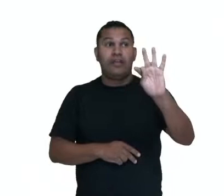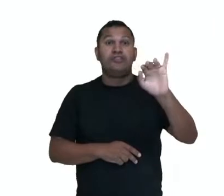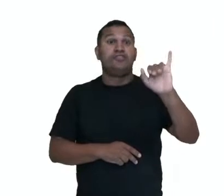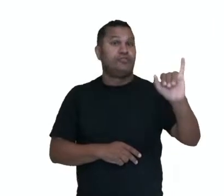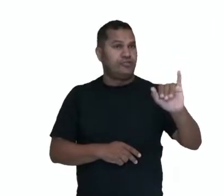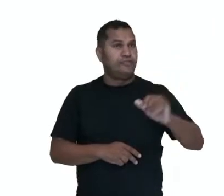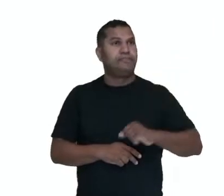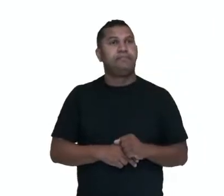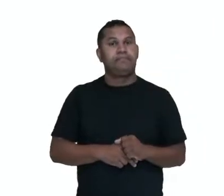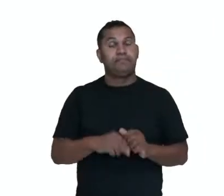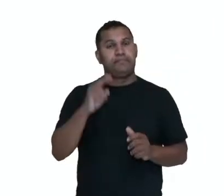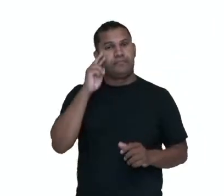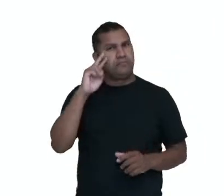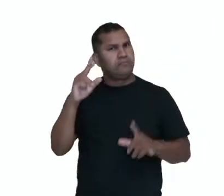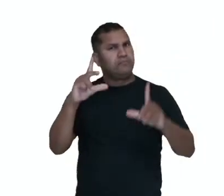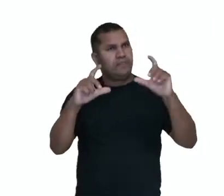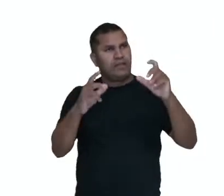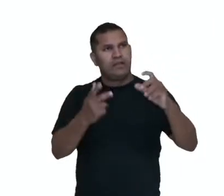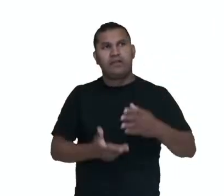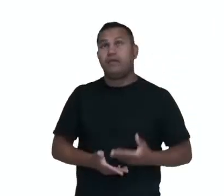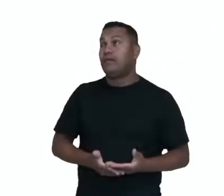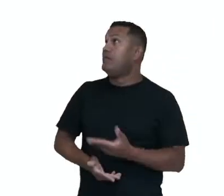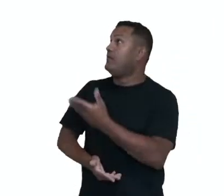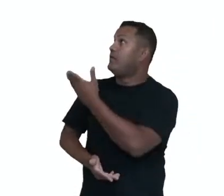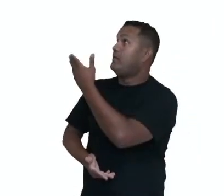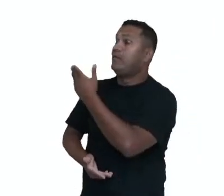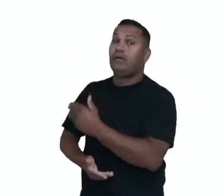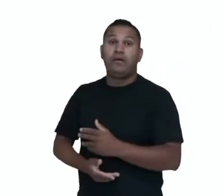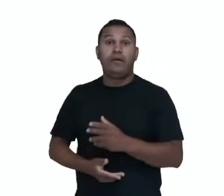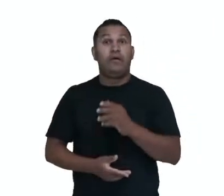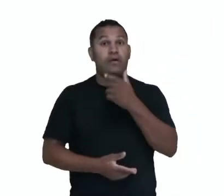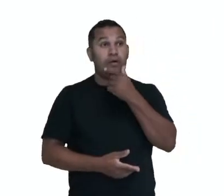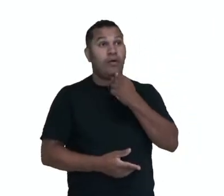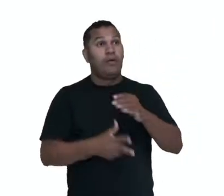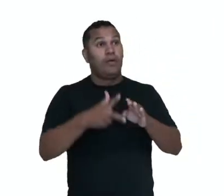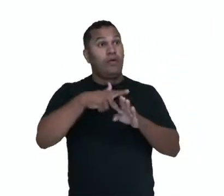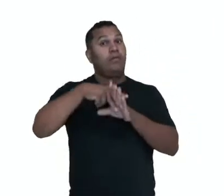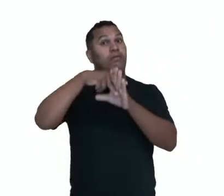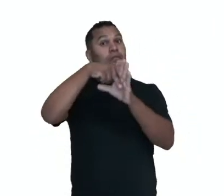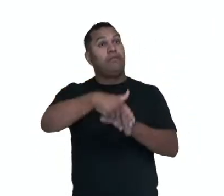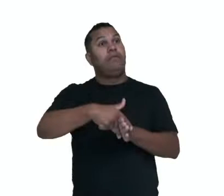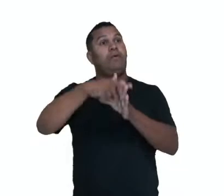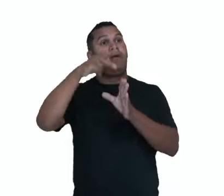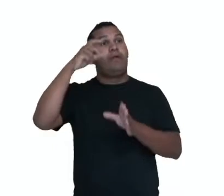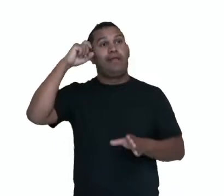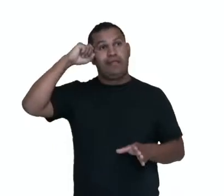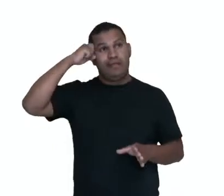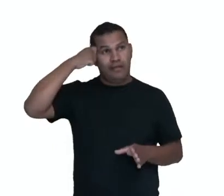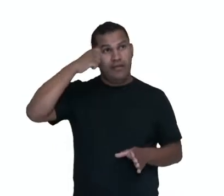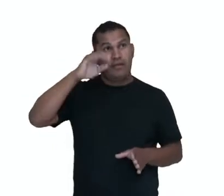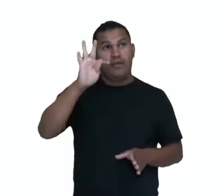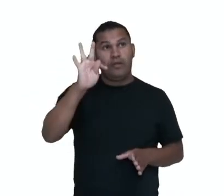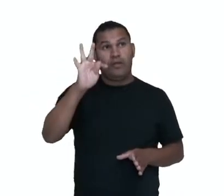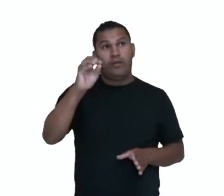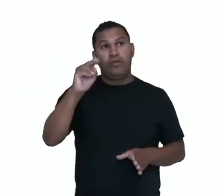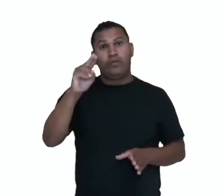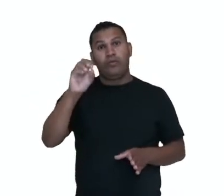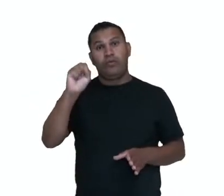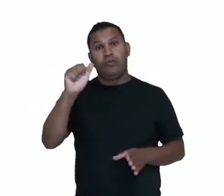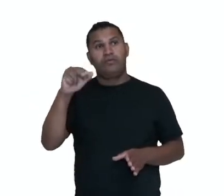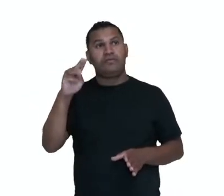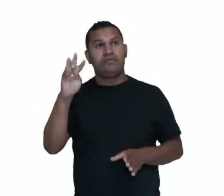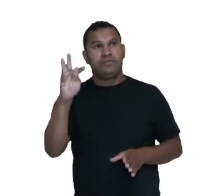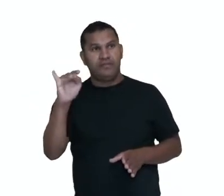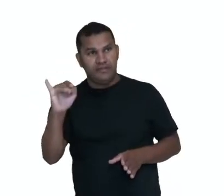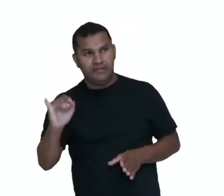ela traz o Toussaint de Louventure, que é líder da revolta, né, de escravizados no Haiti, iniciado em